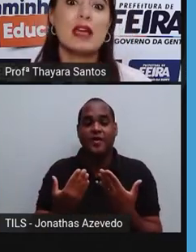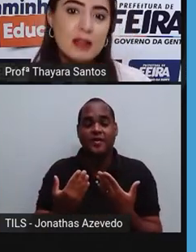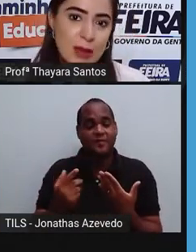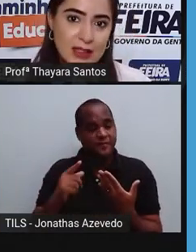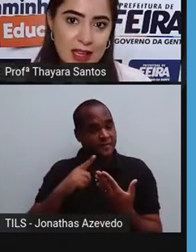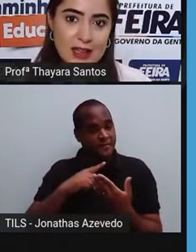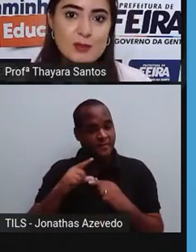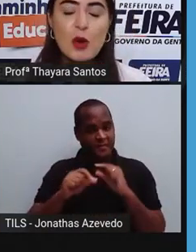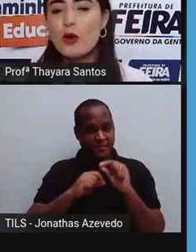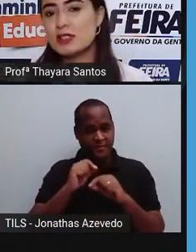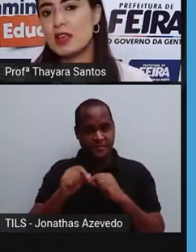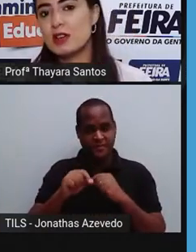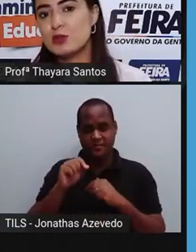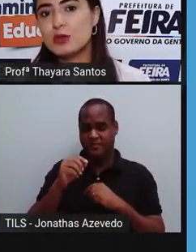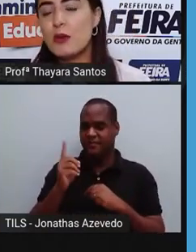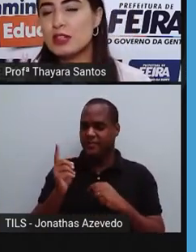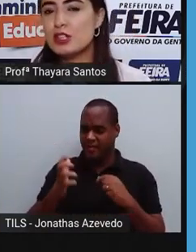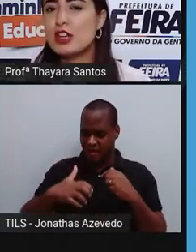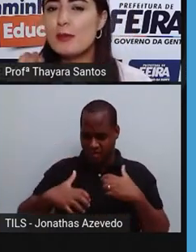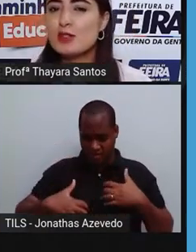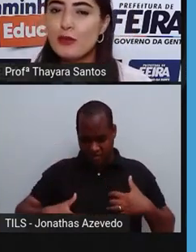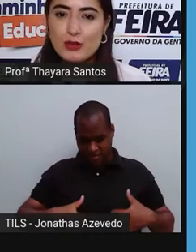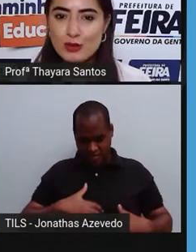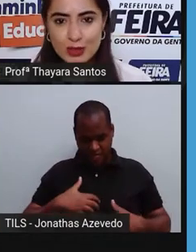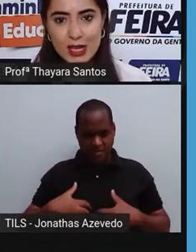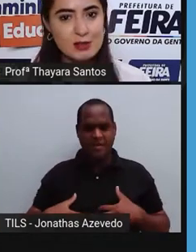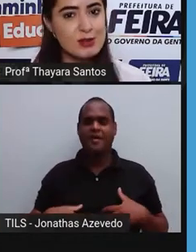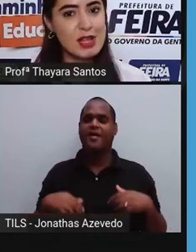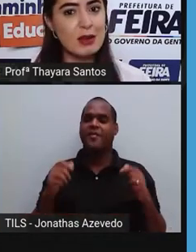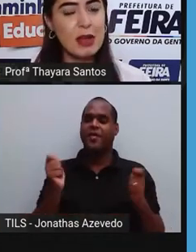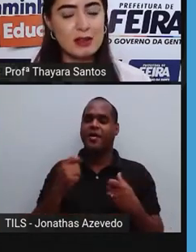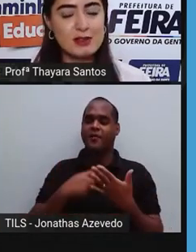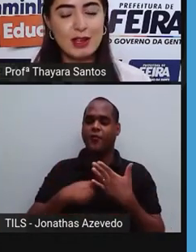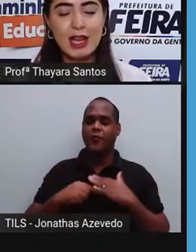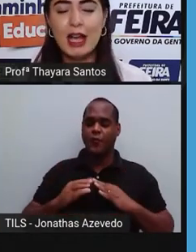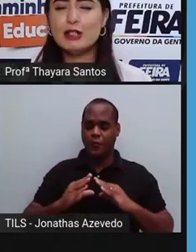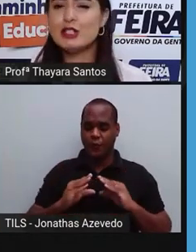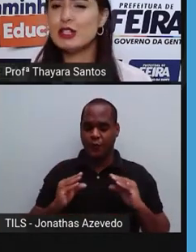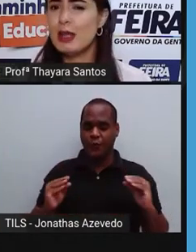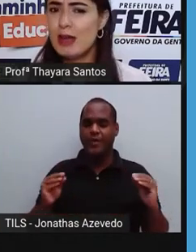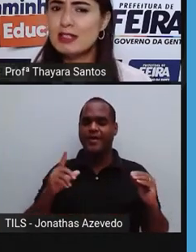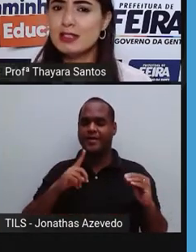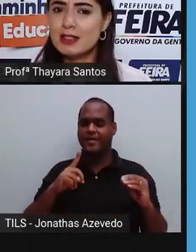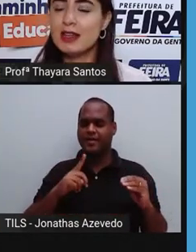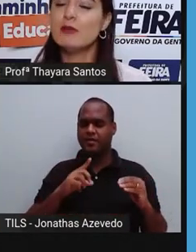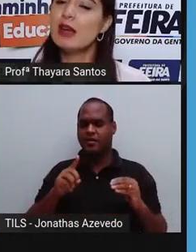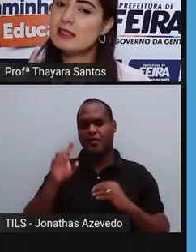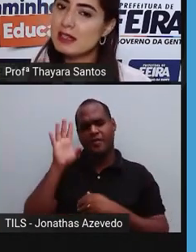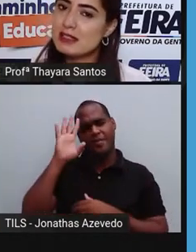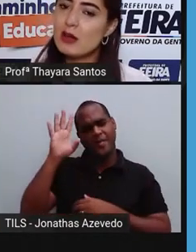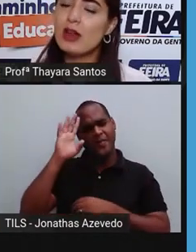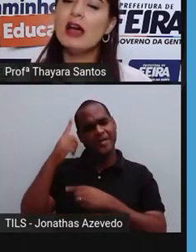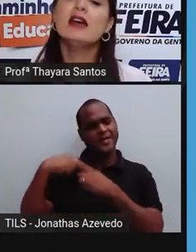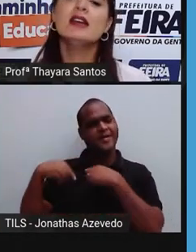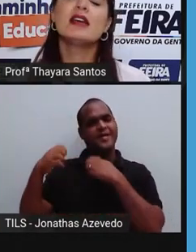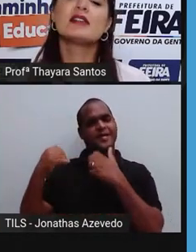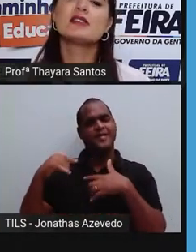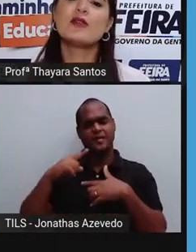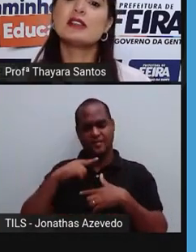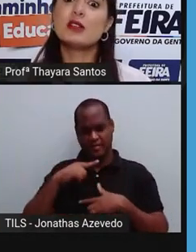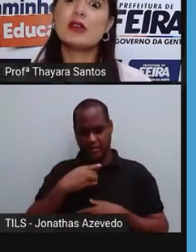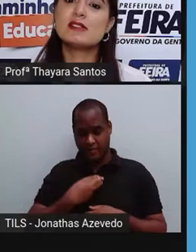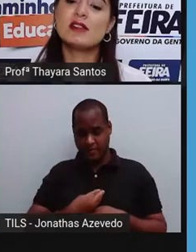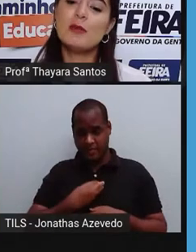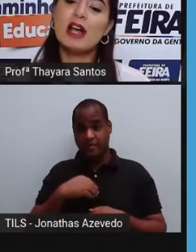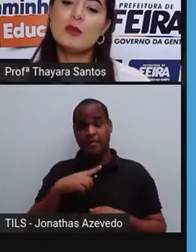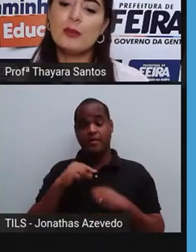também tem bactérias boas que ajudam a gente a absorver os nutrientes dos alimentos. A gente nem imagina, né? Mas elas estão lá e elas